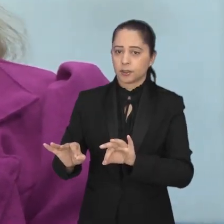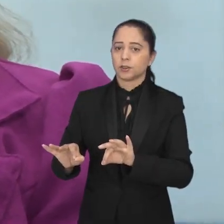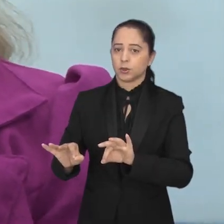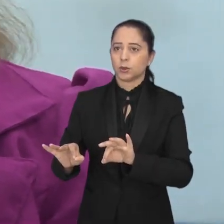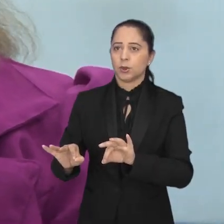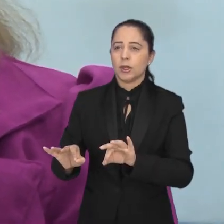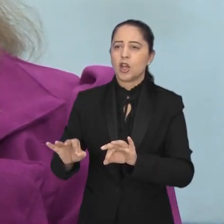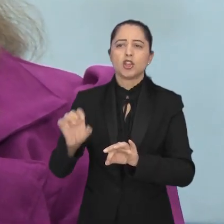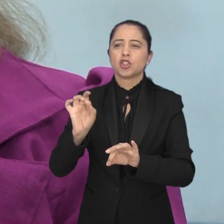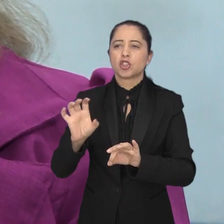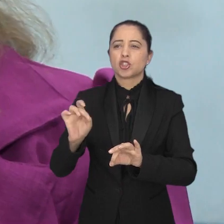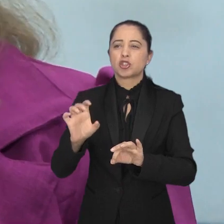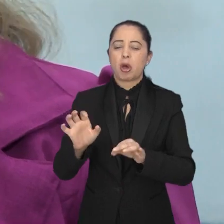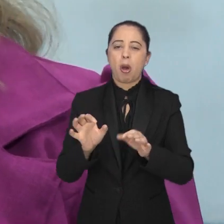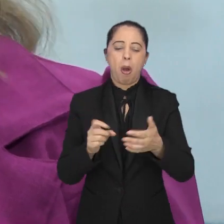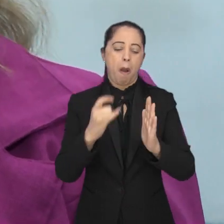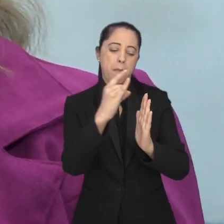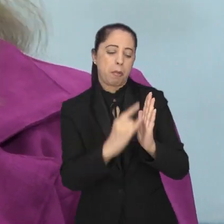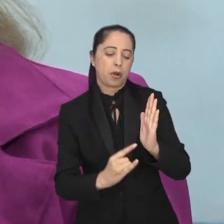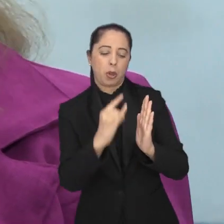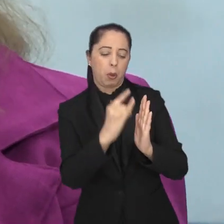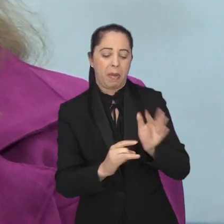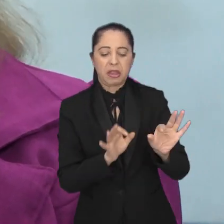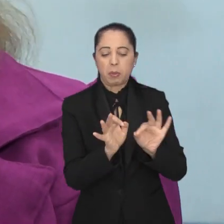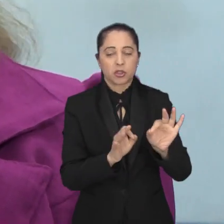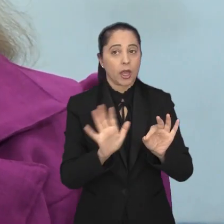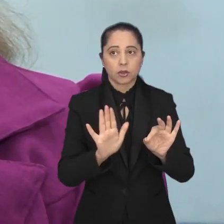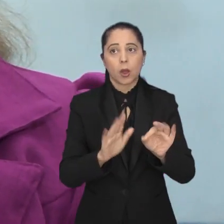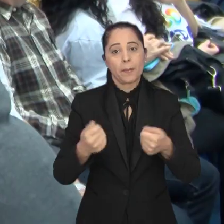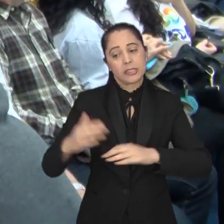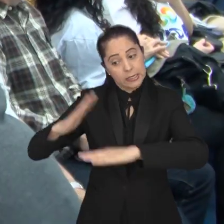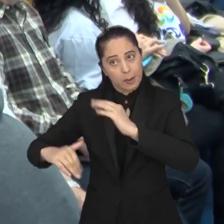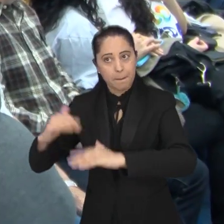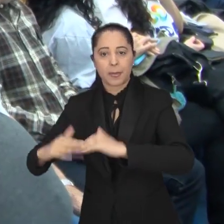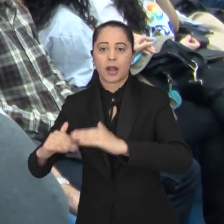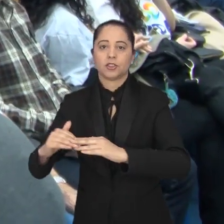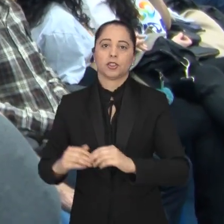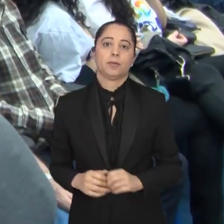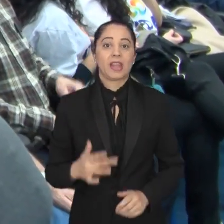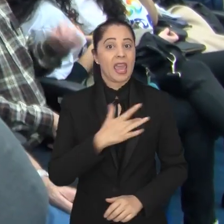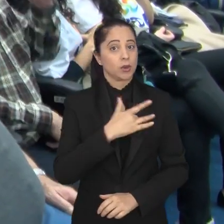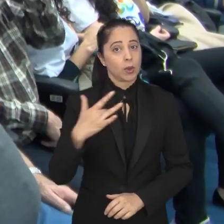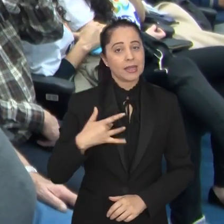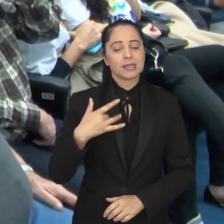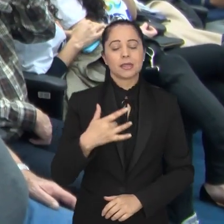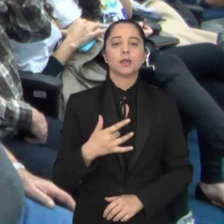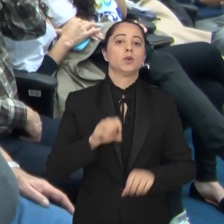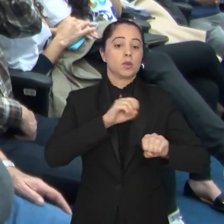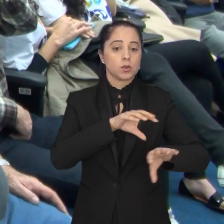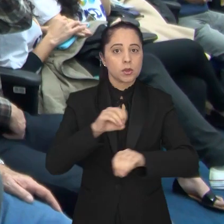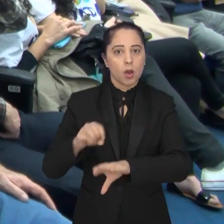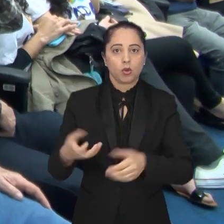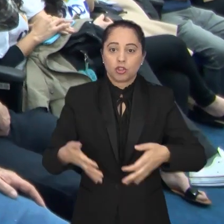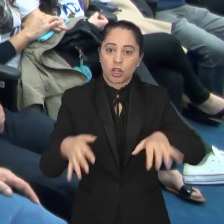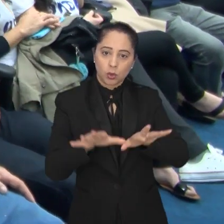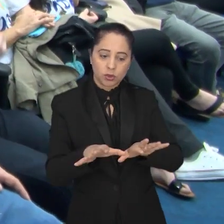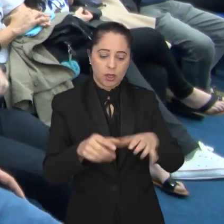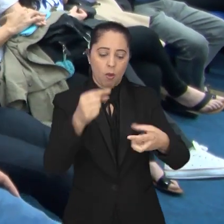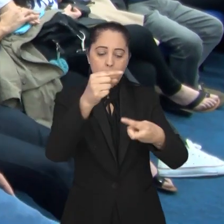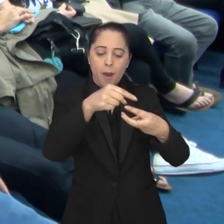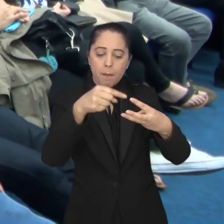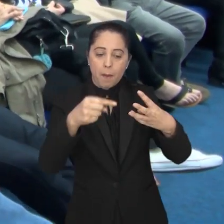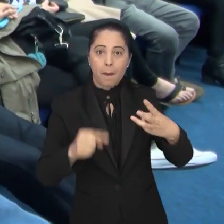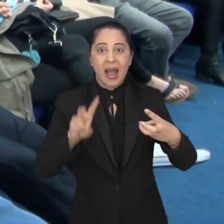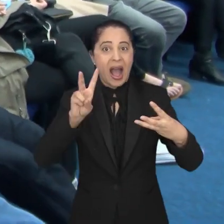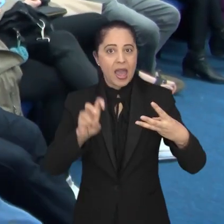do papel, sair das gavetas e se tornar uma real inclusão. Educação, saúde e inclusão foram os temas levantados na